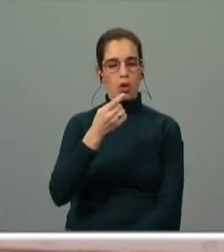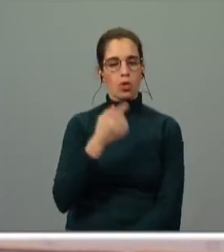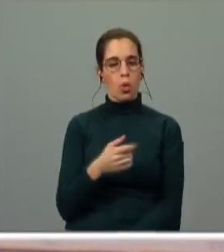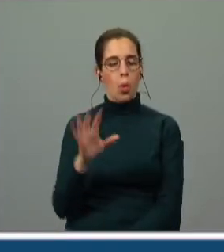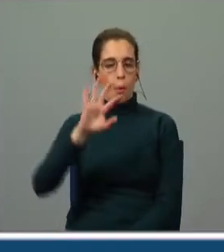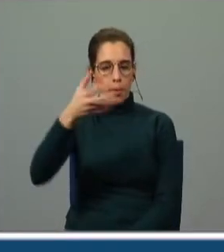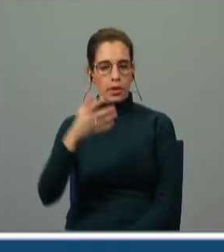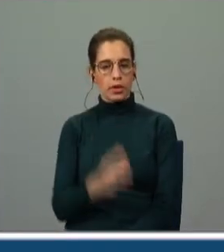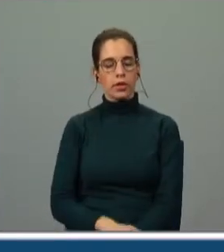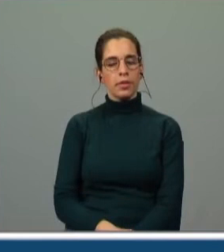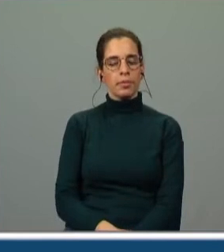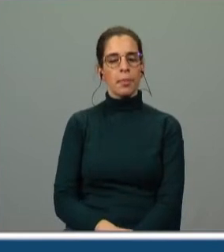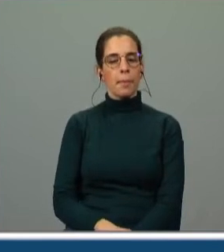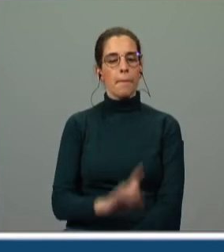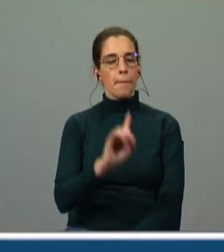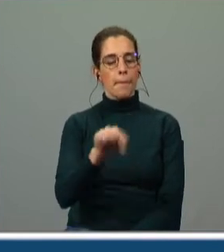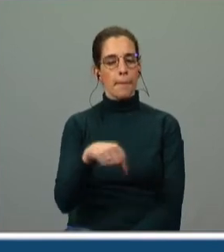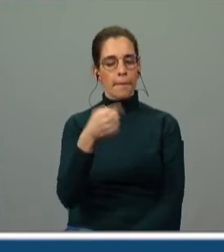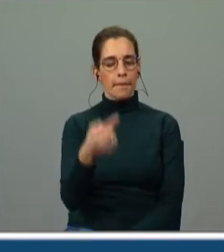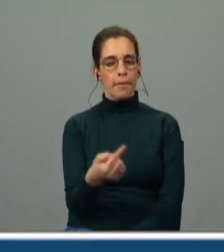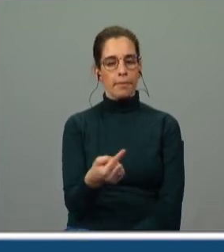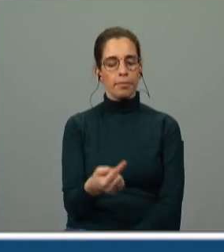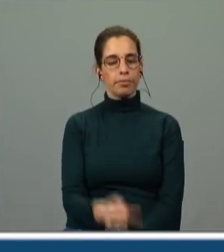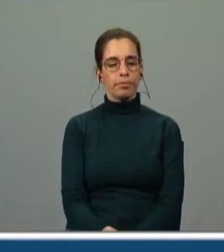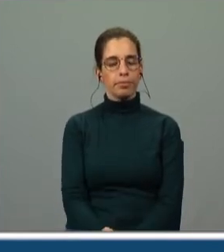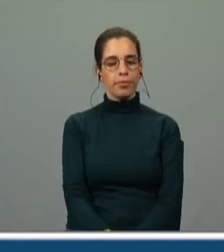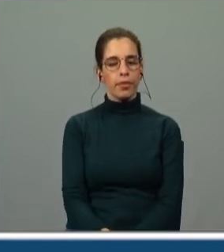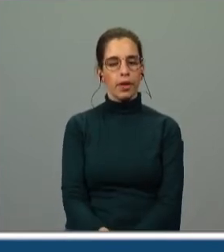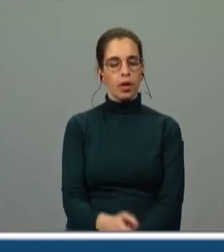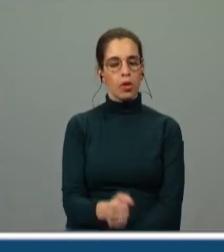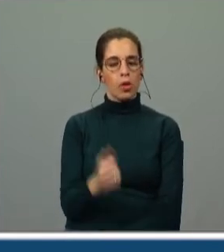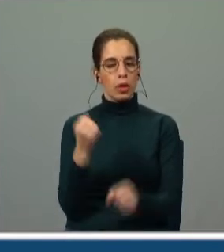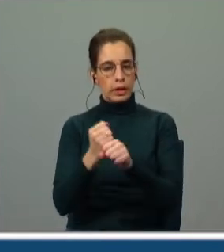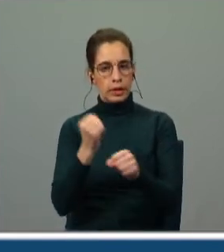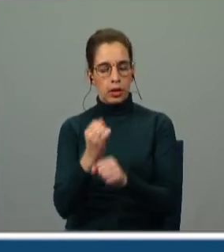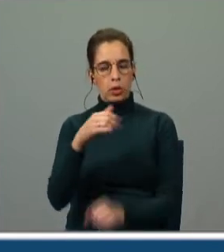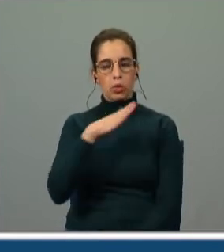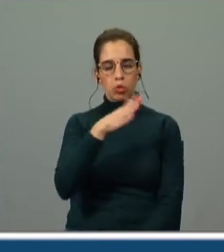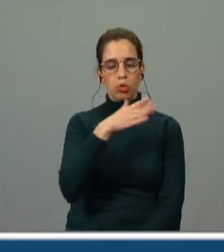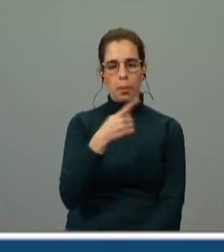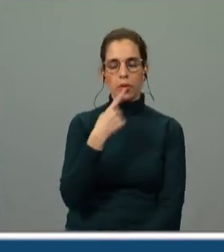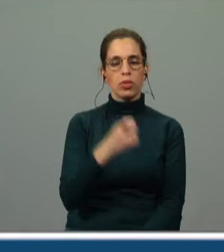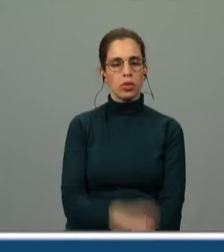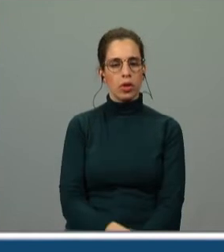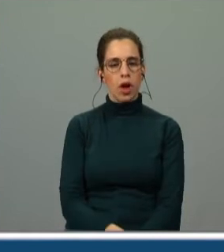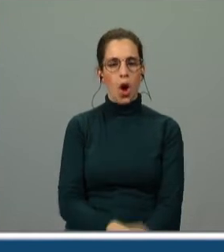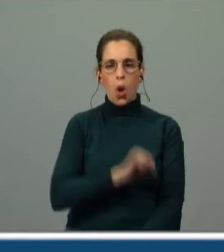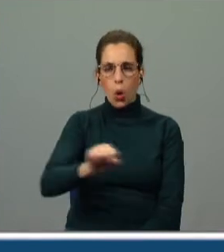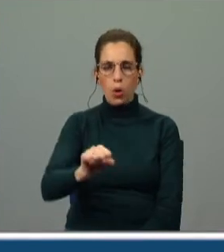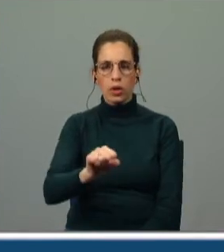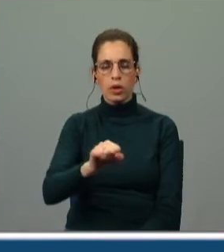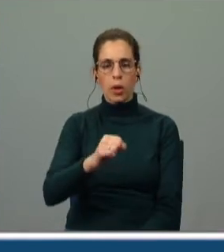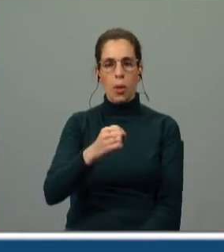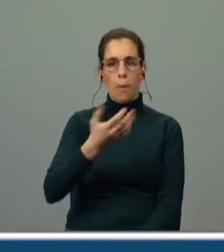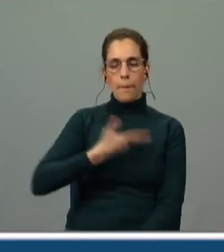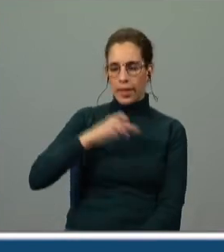povo depois temos mais uma intervenção do narrador o narrador pergunta contra uma dama frágil